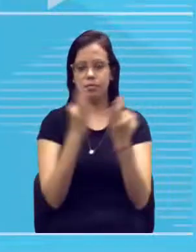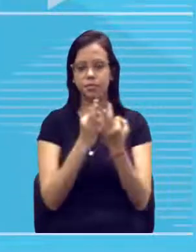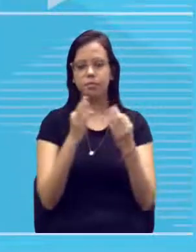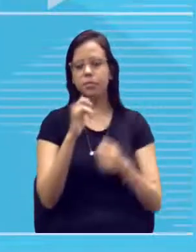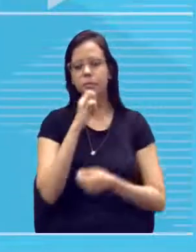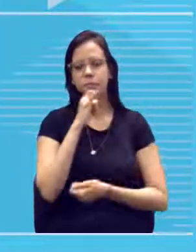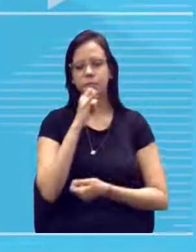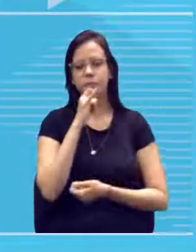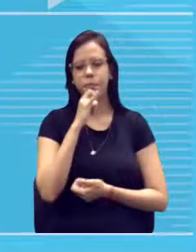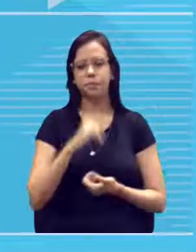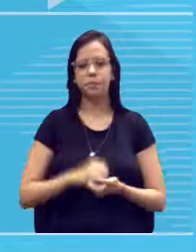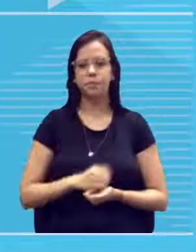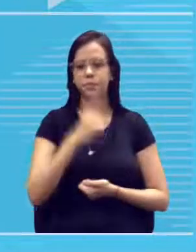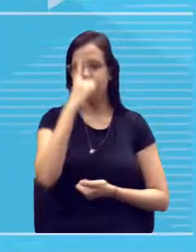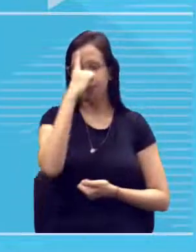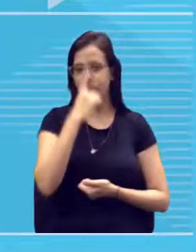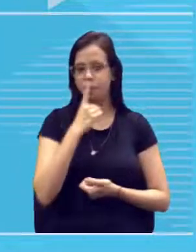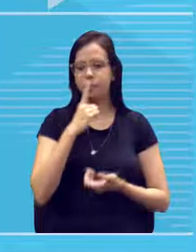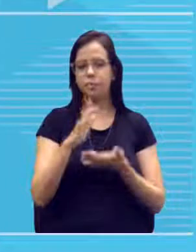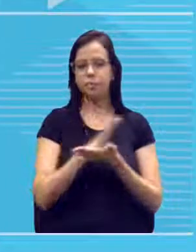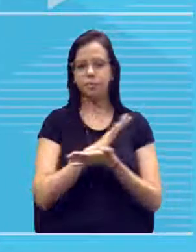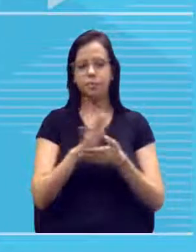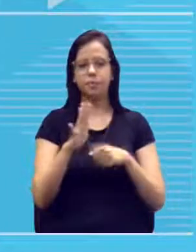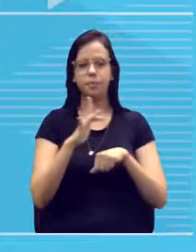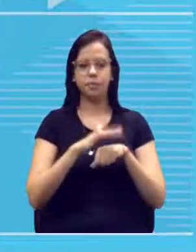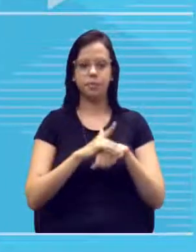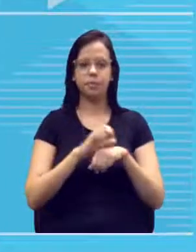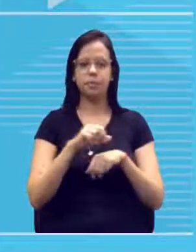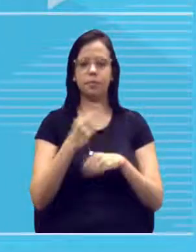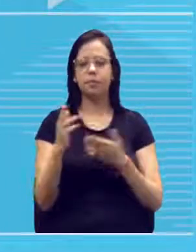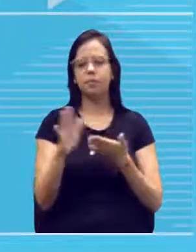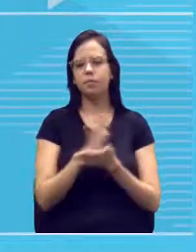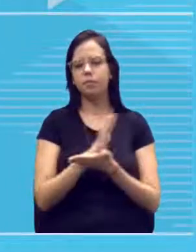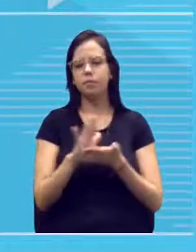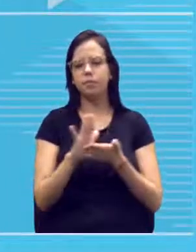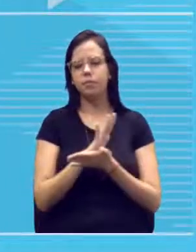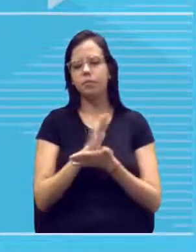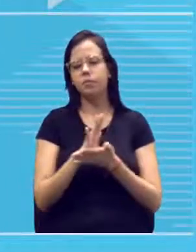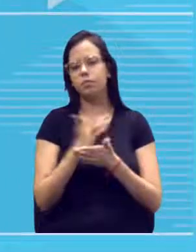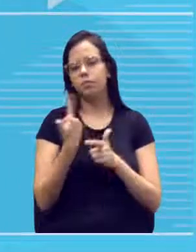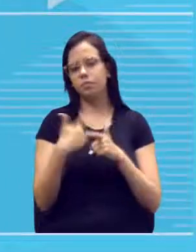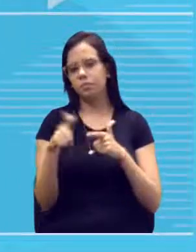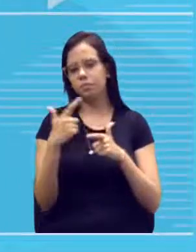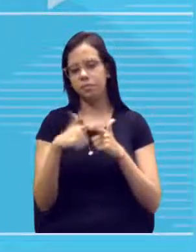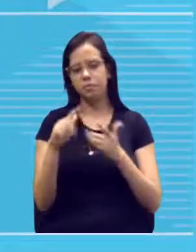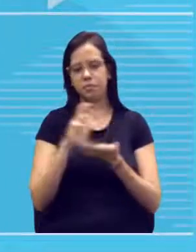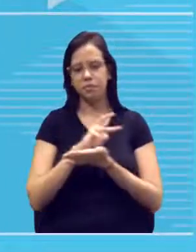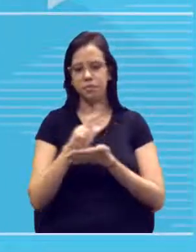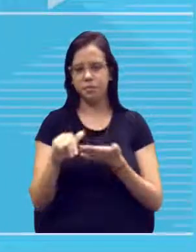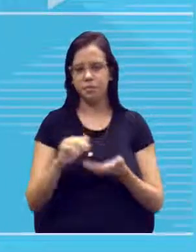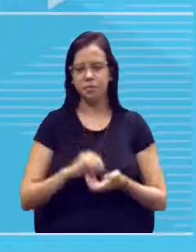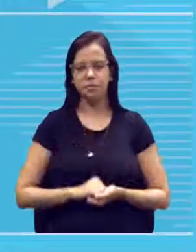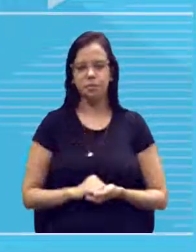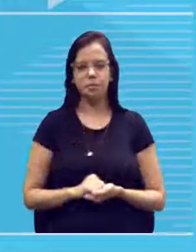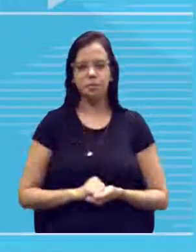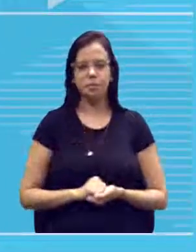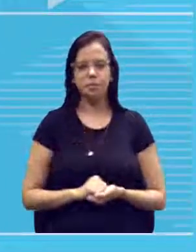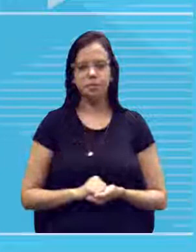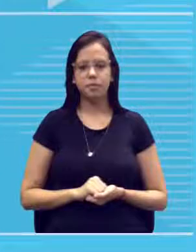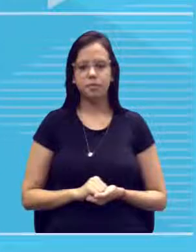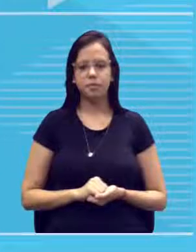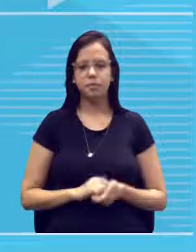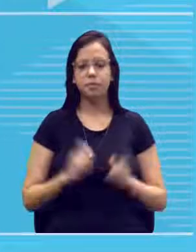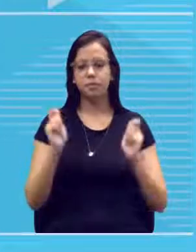Como, por exemplo, o perfil de algumas doenças ou de algumas síndromes e por aí vai indo, certo? Então, gente pode tentar